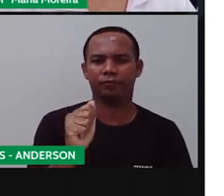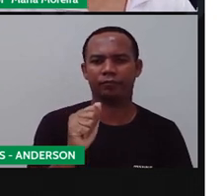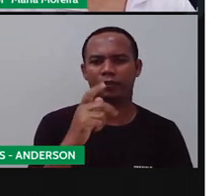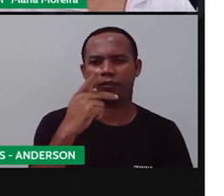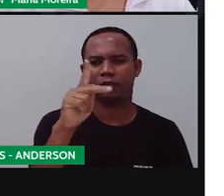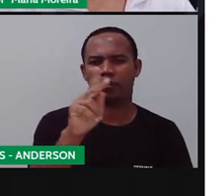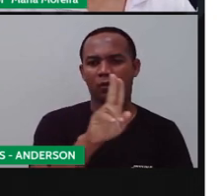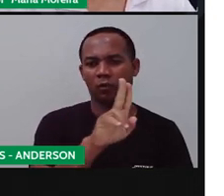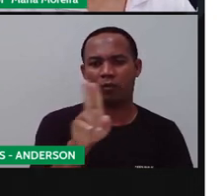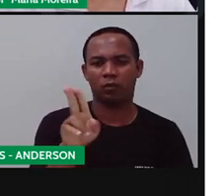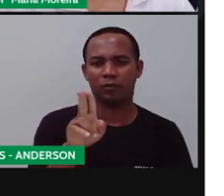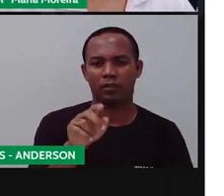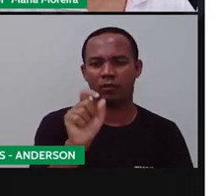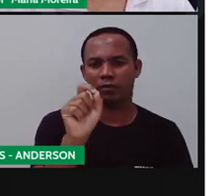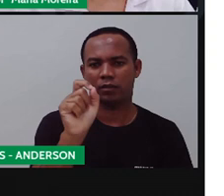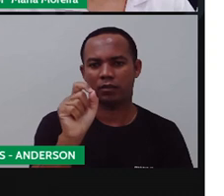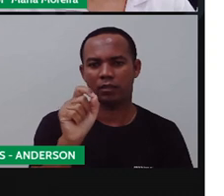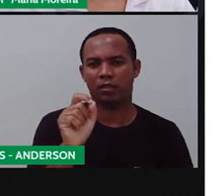Aloe vera.